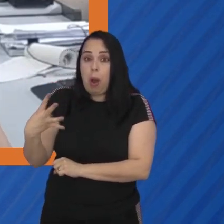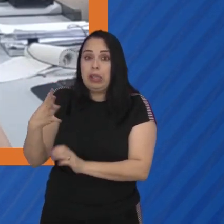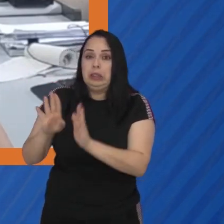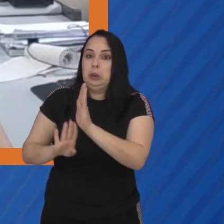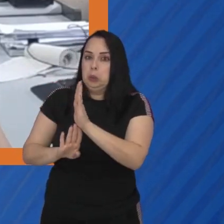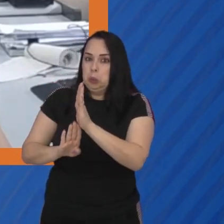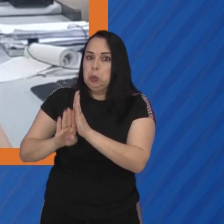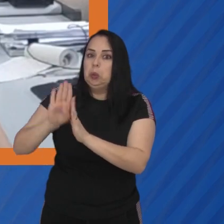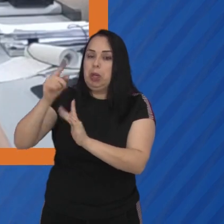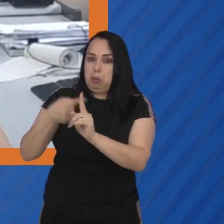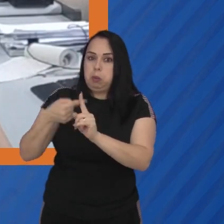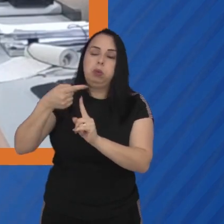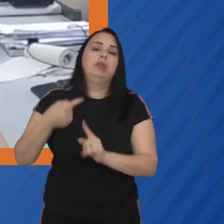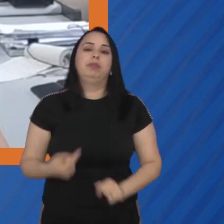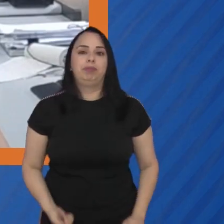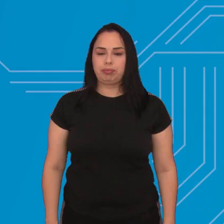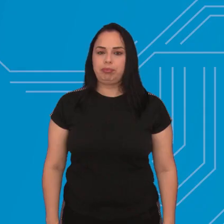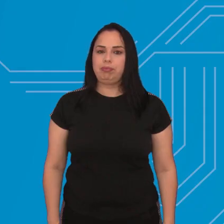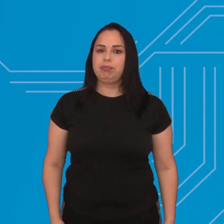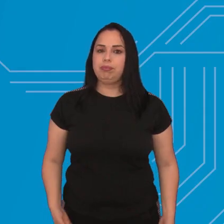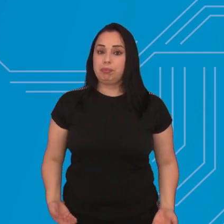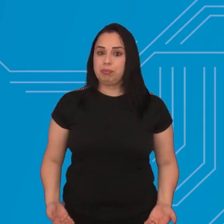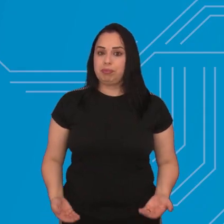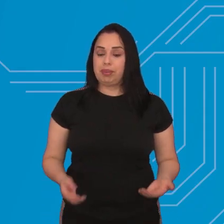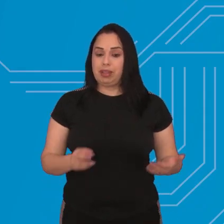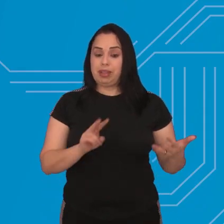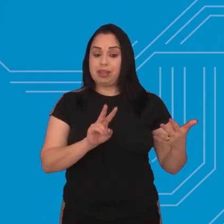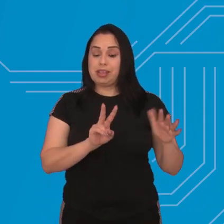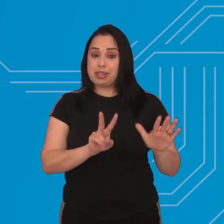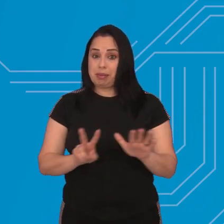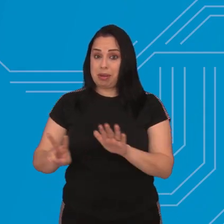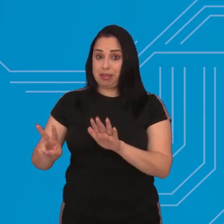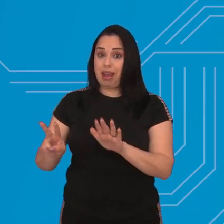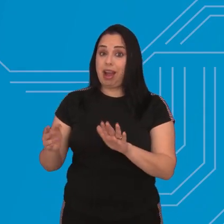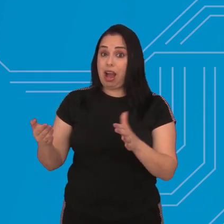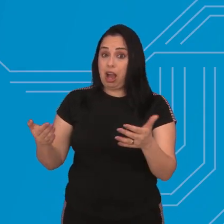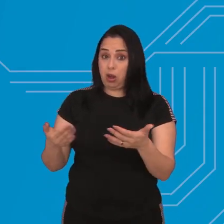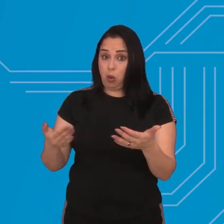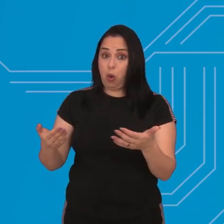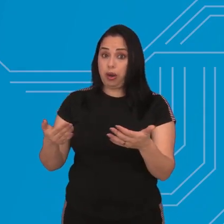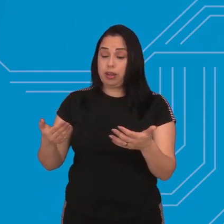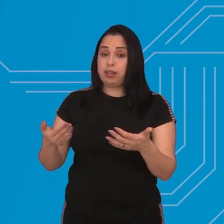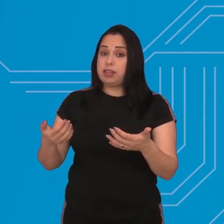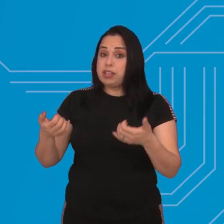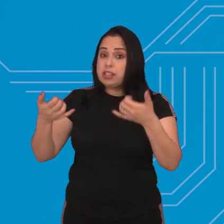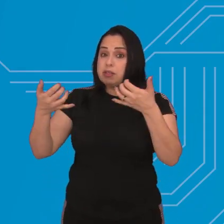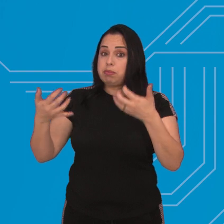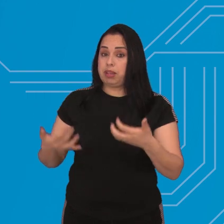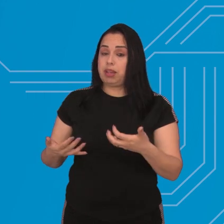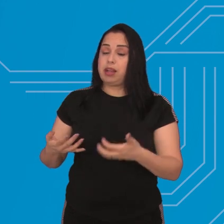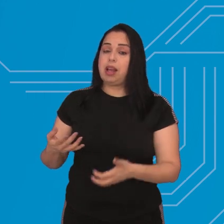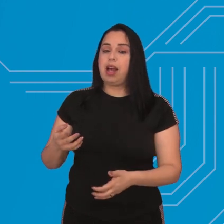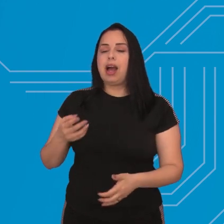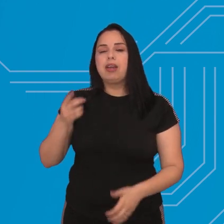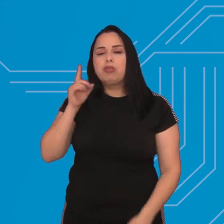tenham temperaturas bem elevadas E nesta semana uma data chamou a atenção sobre a importância das vacinas o dia